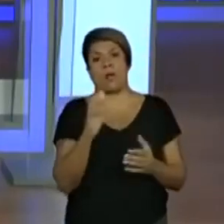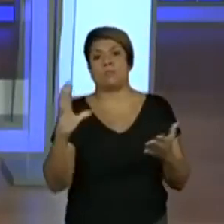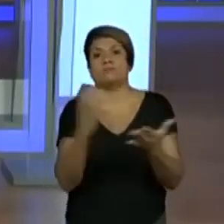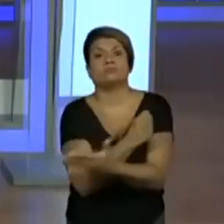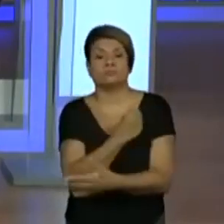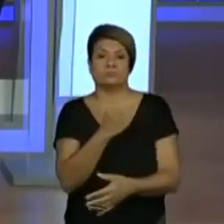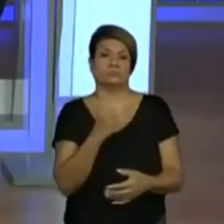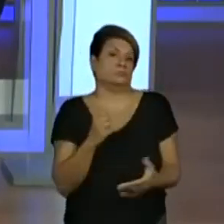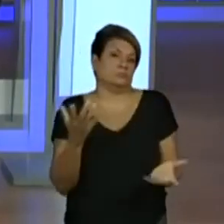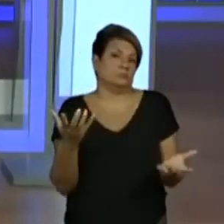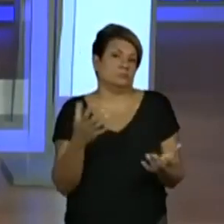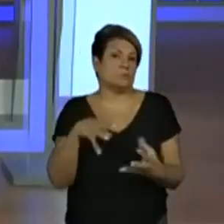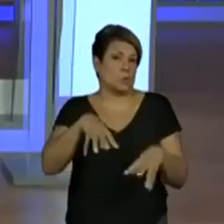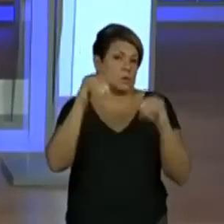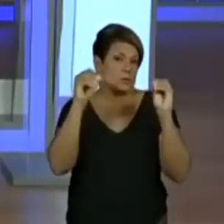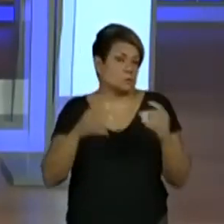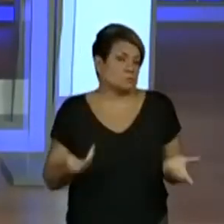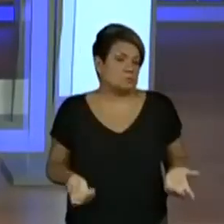Vamos ver.